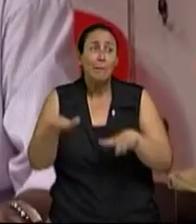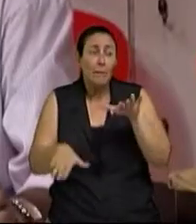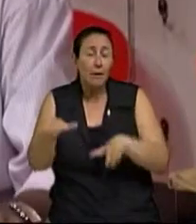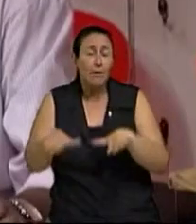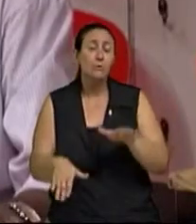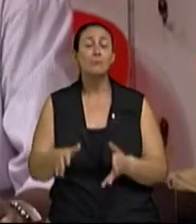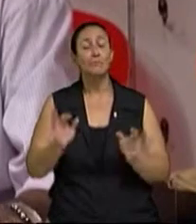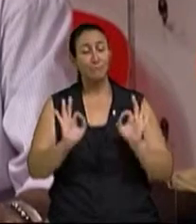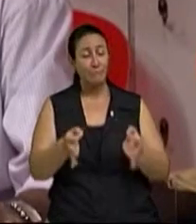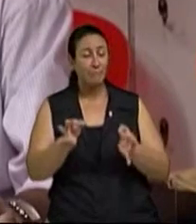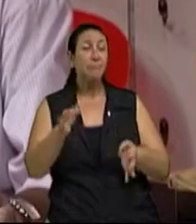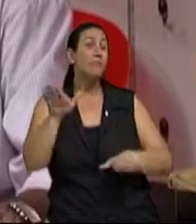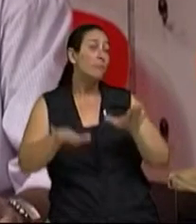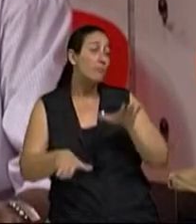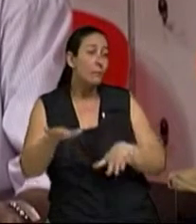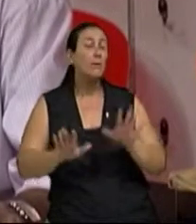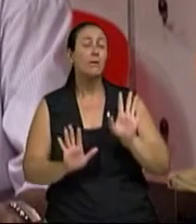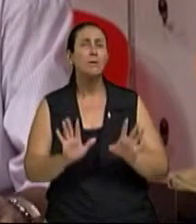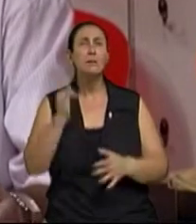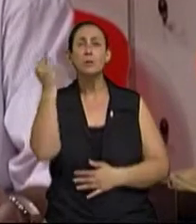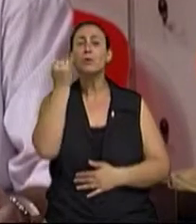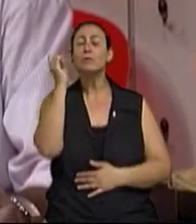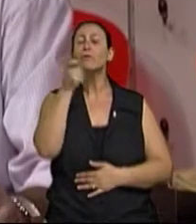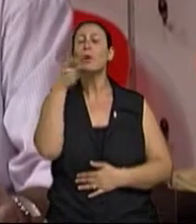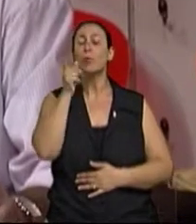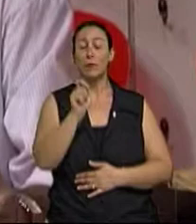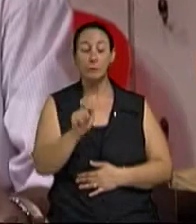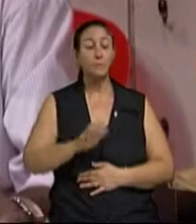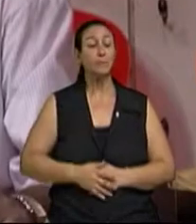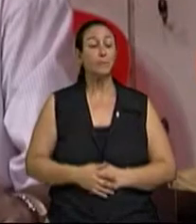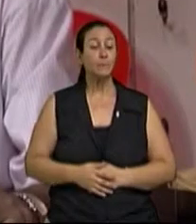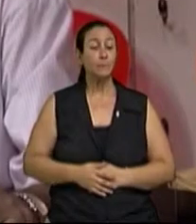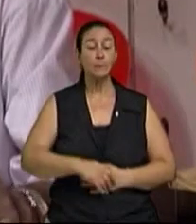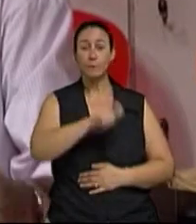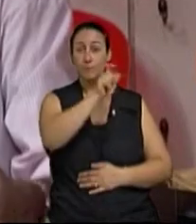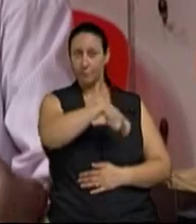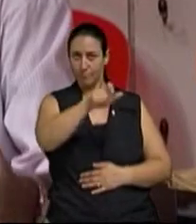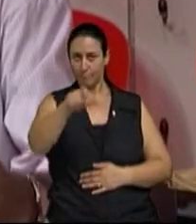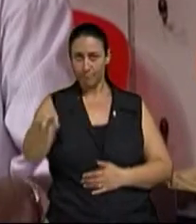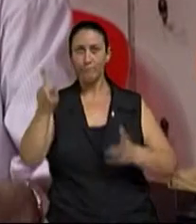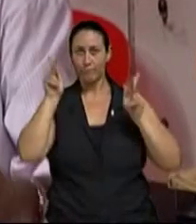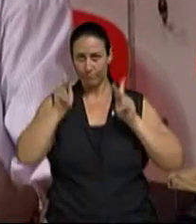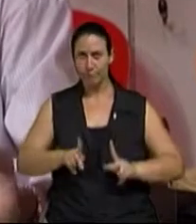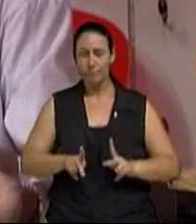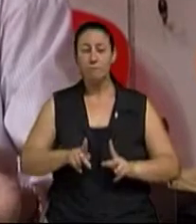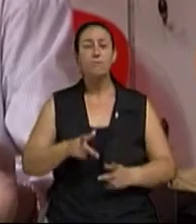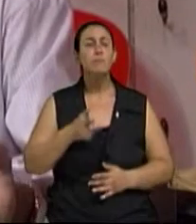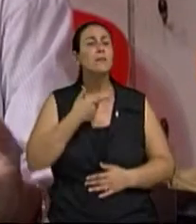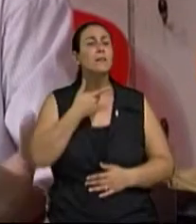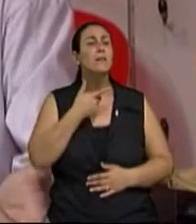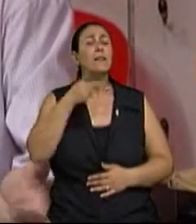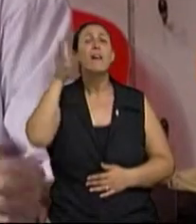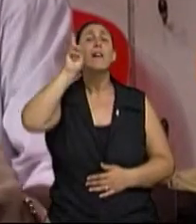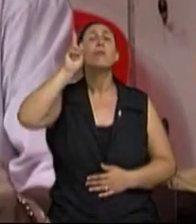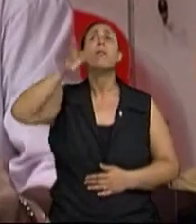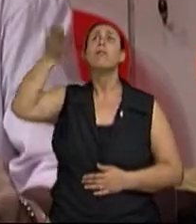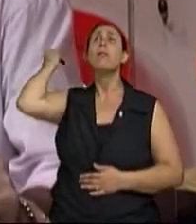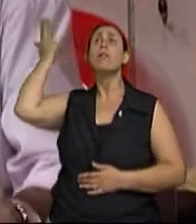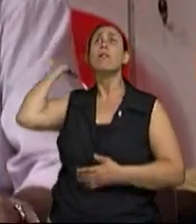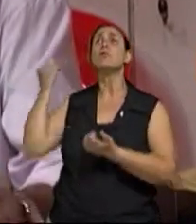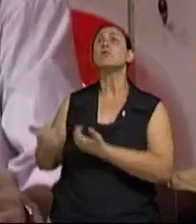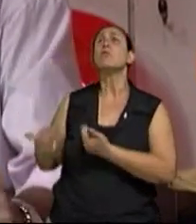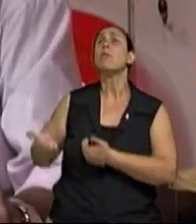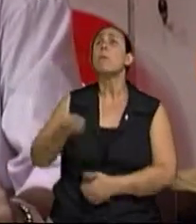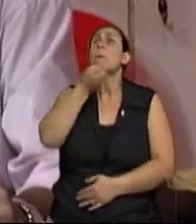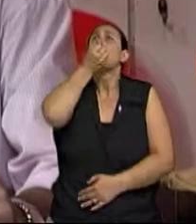uma outra questão muito importante de destacar sobre isso, é que as pessoas têm uma tendência de querer repetir o que já aconteceu.